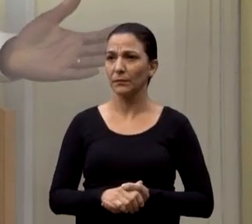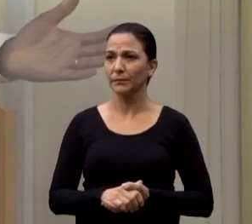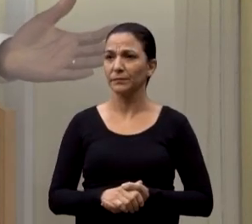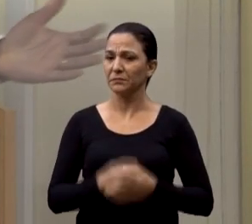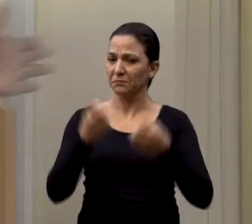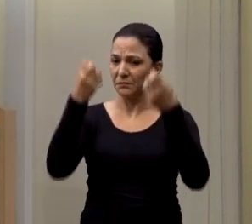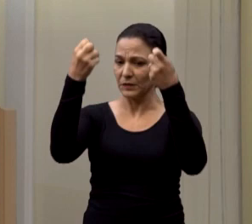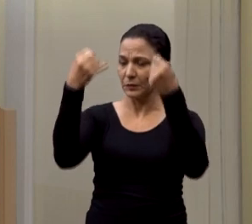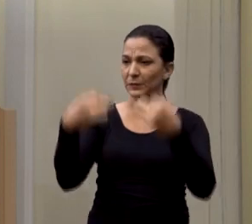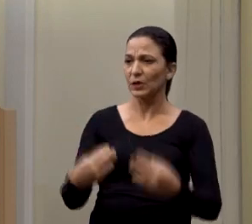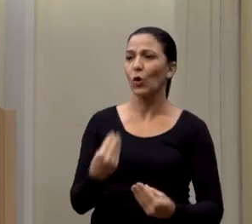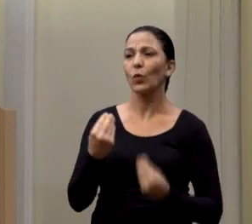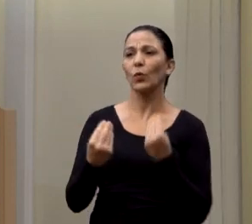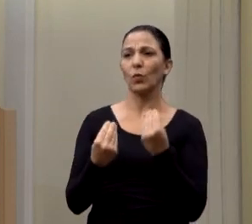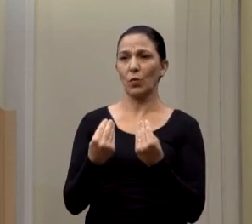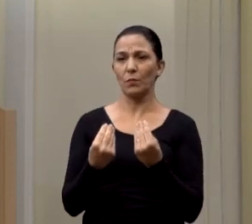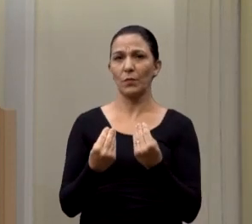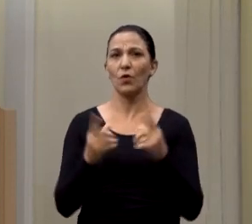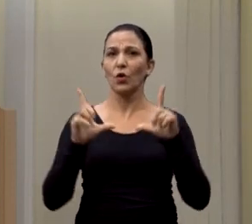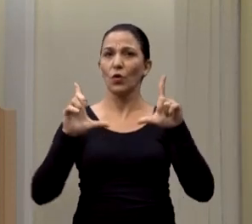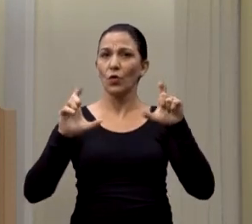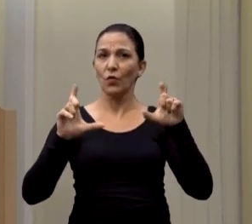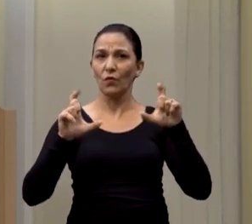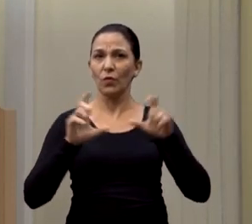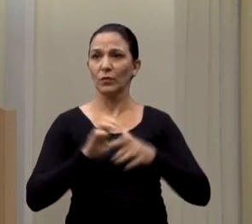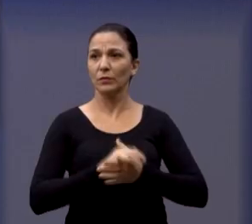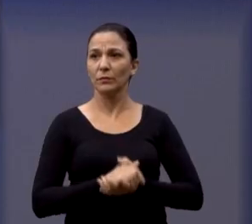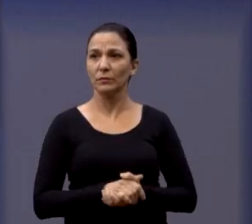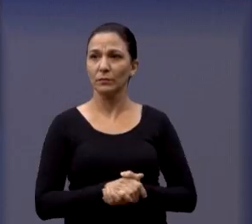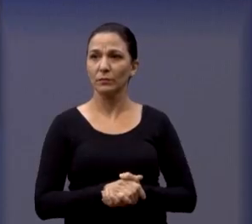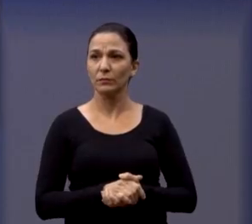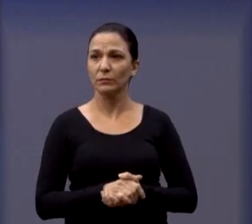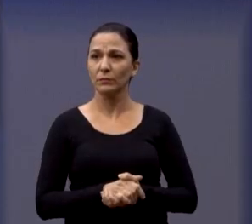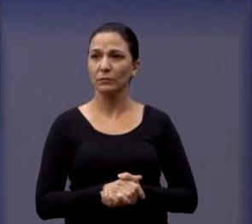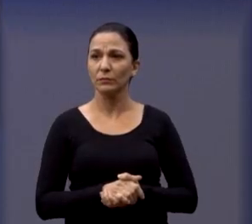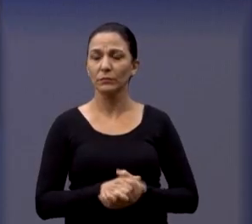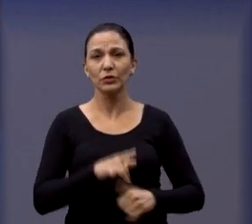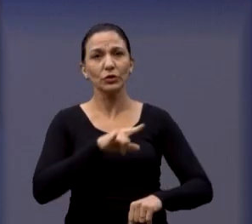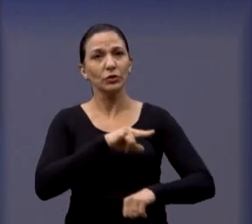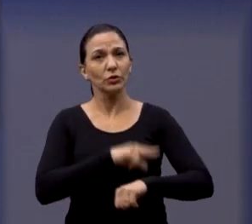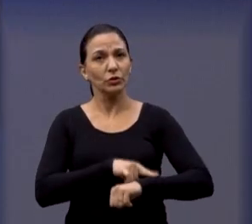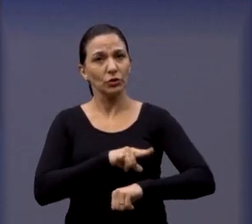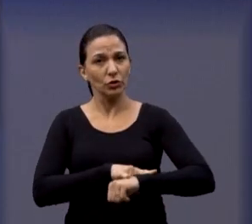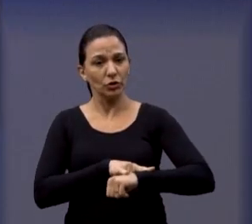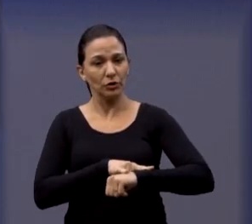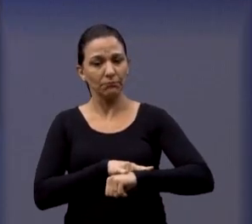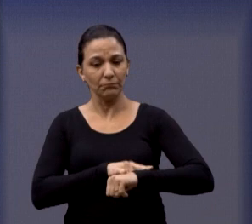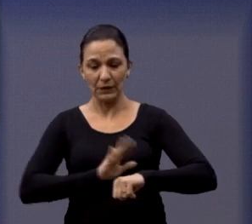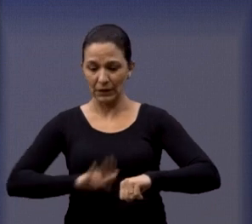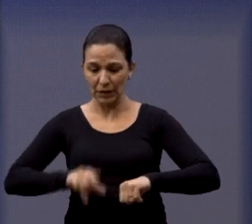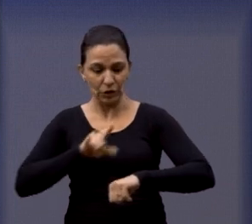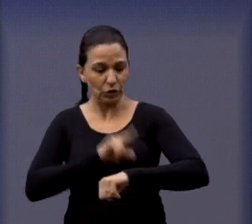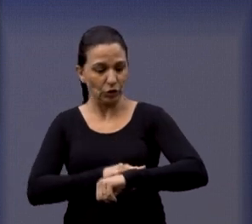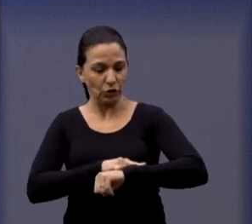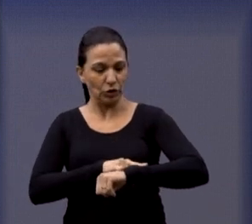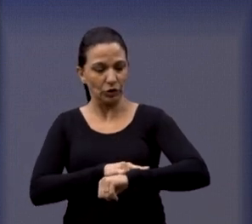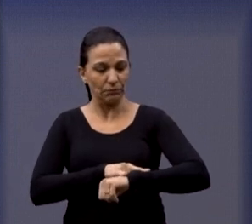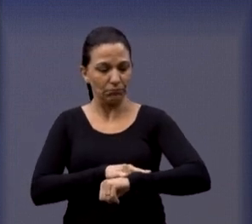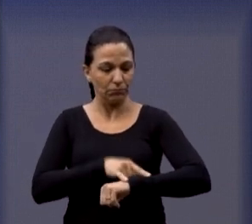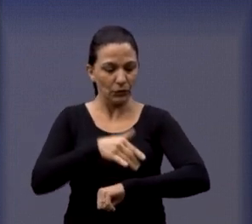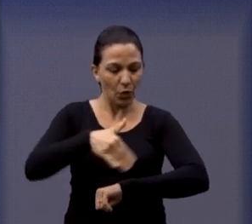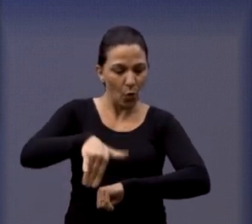essa explicação. A foto, por gentileza. A criança urinou. Na calçada.